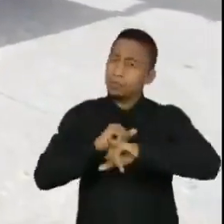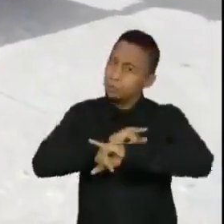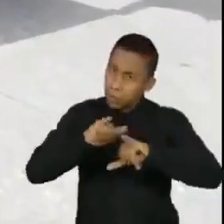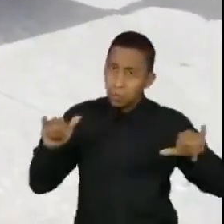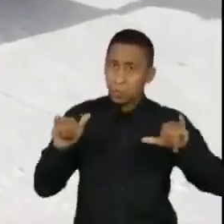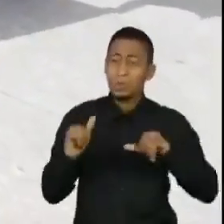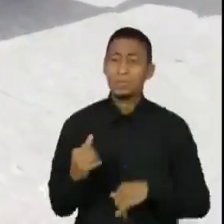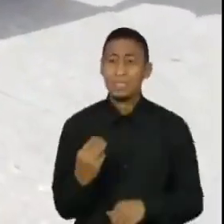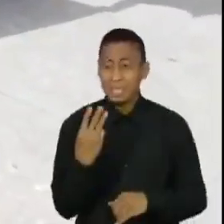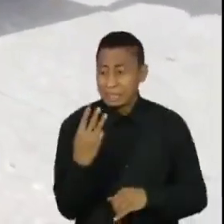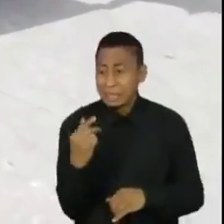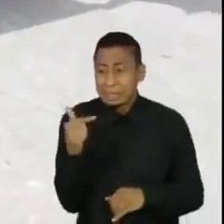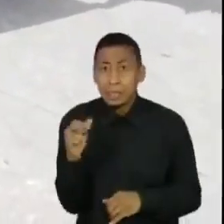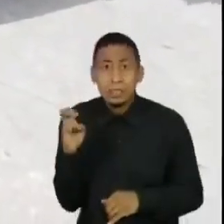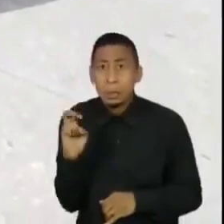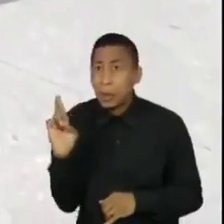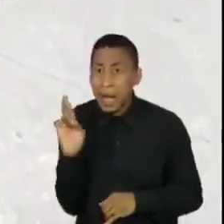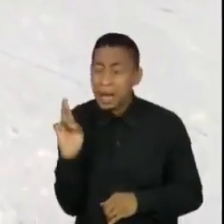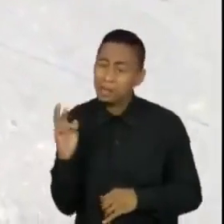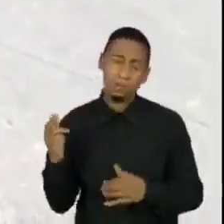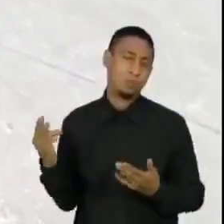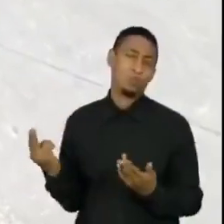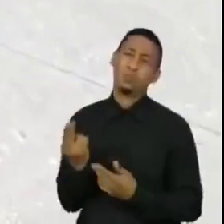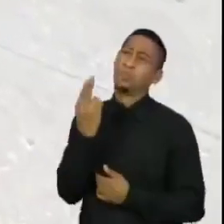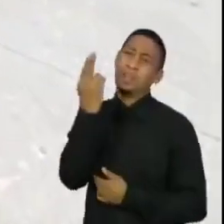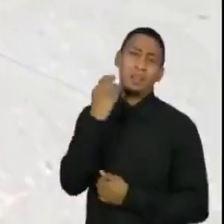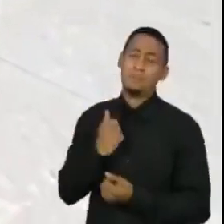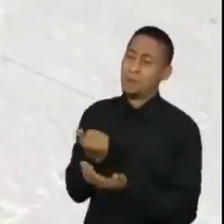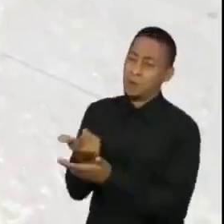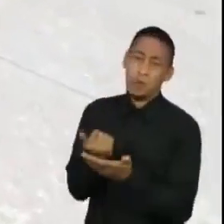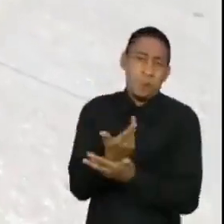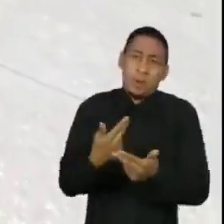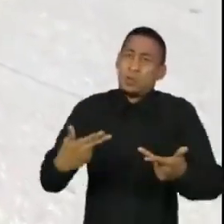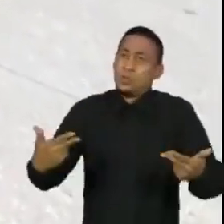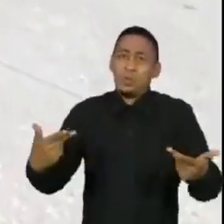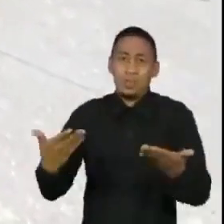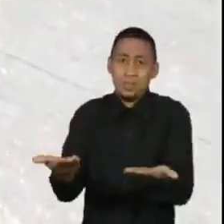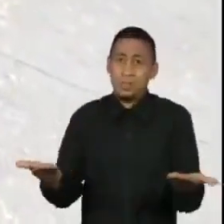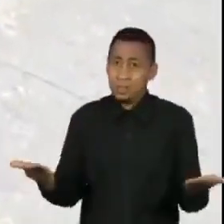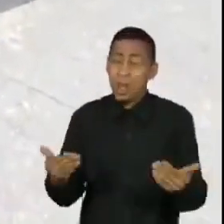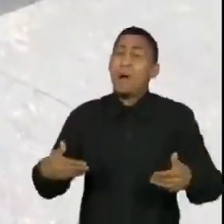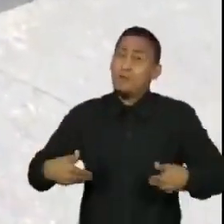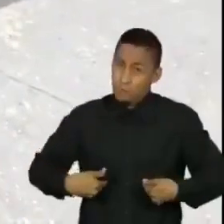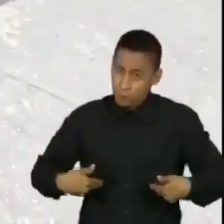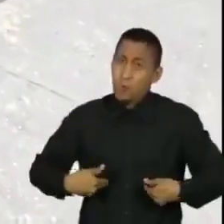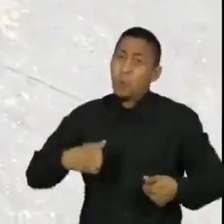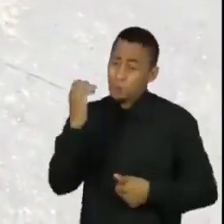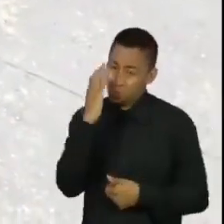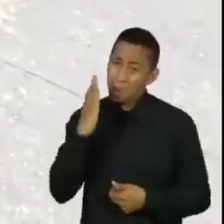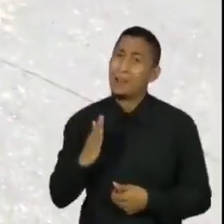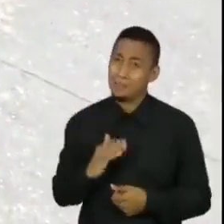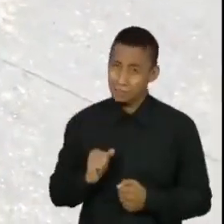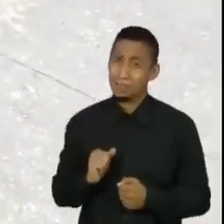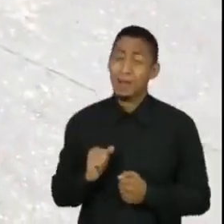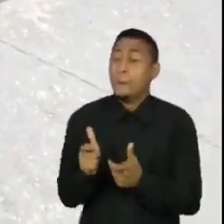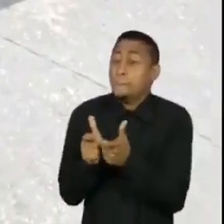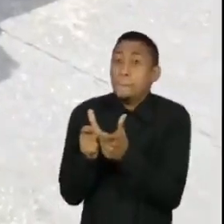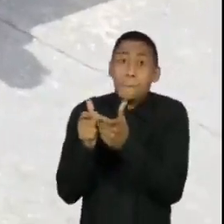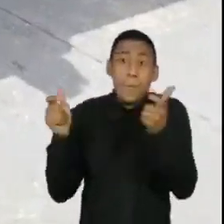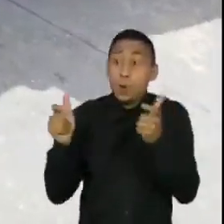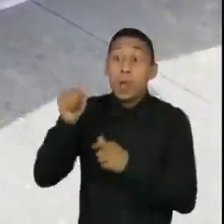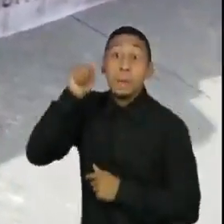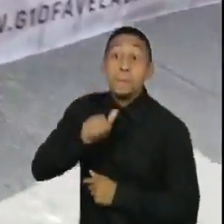básico da alimentação das famílias. A ação ainda quer mostrar que a fome no Brasil tem gênero. As mulheres,